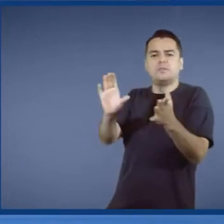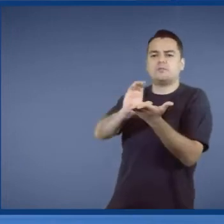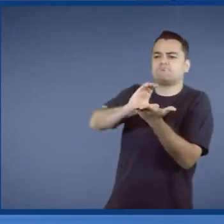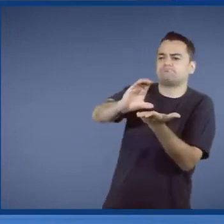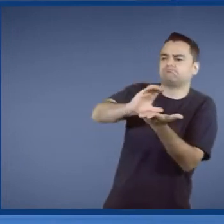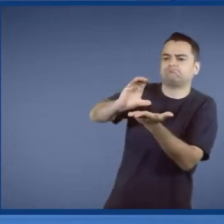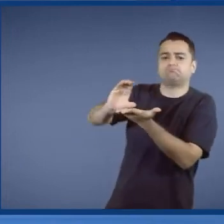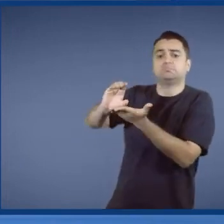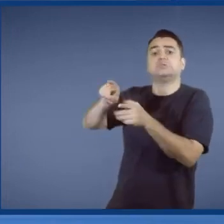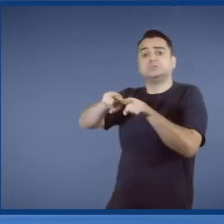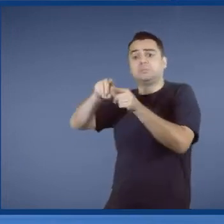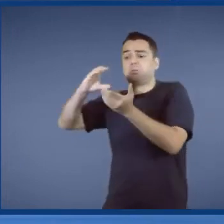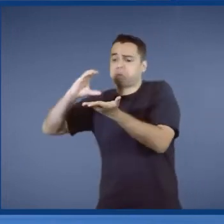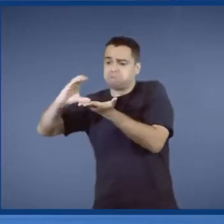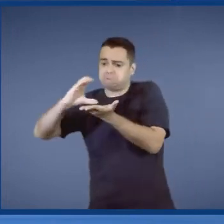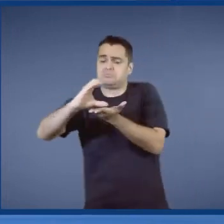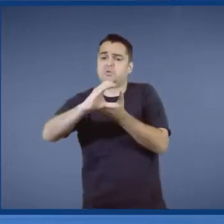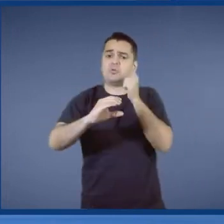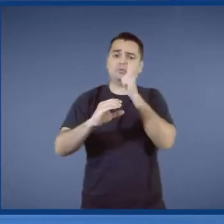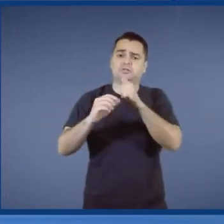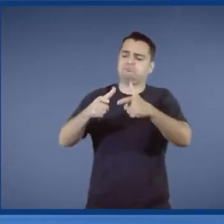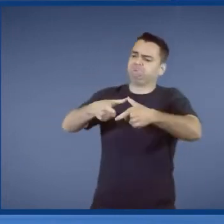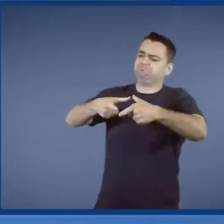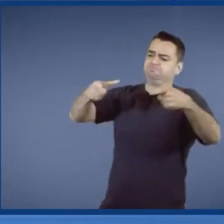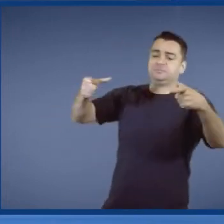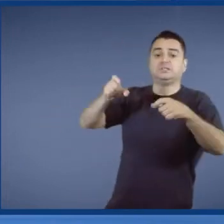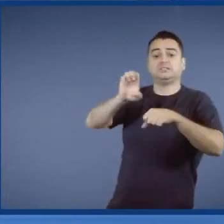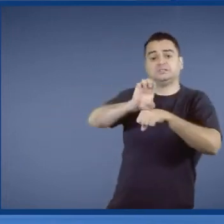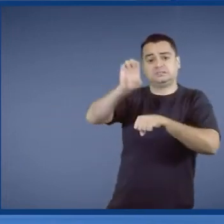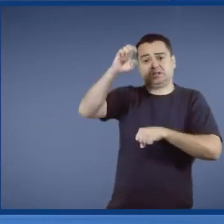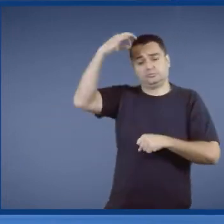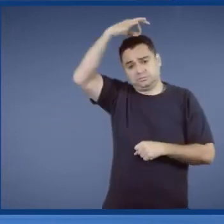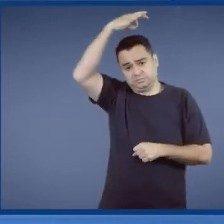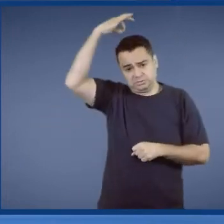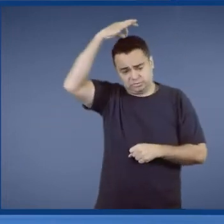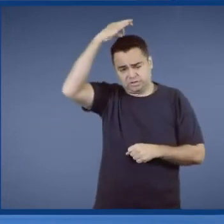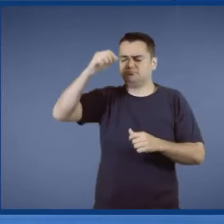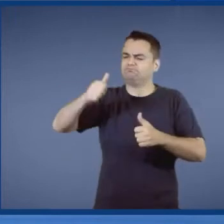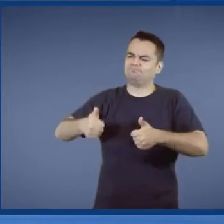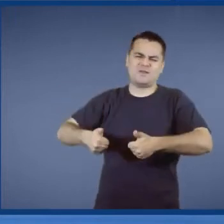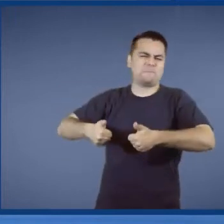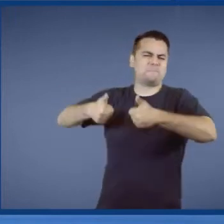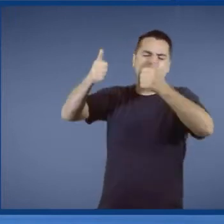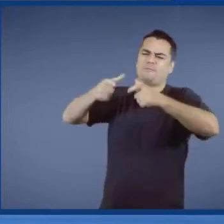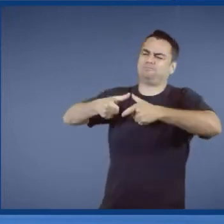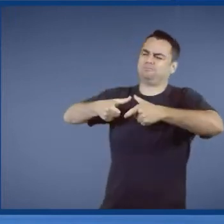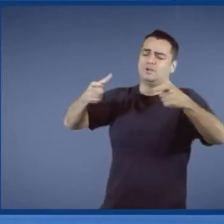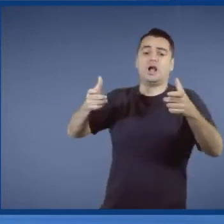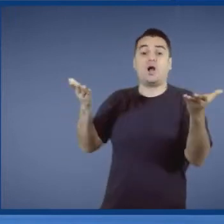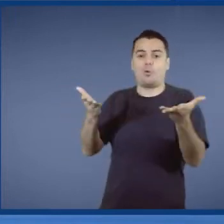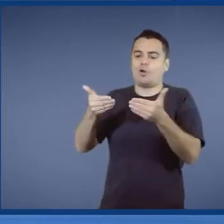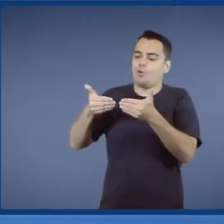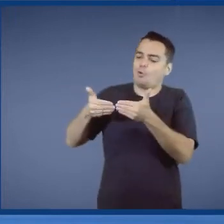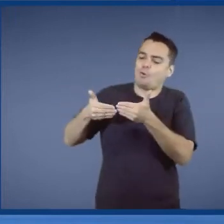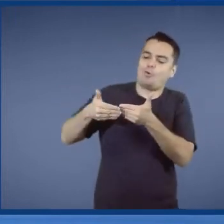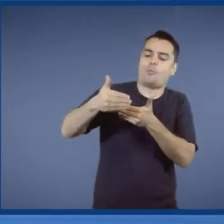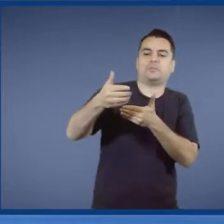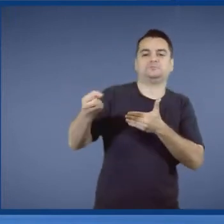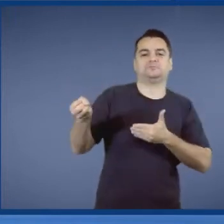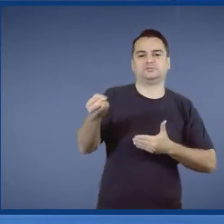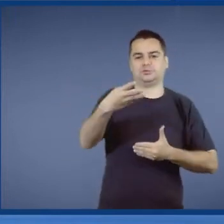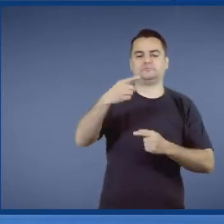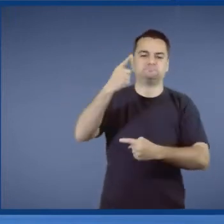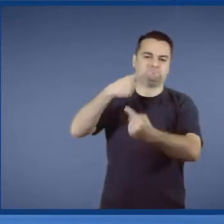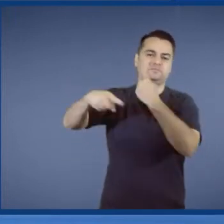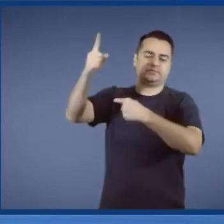Então isso vai ser transformador para o Estado do Espírito Santo e para o Brasil. Iniciamos um novo ciclo. Agora,